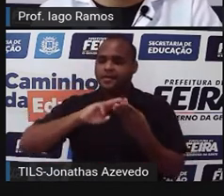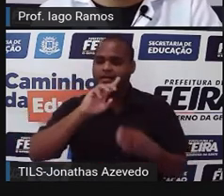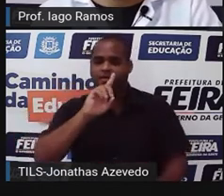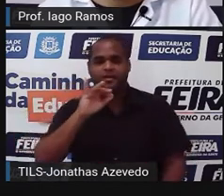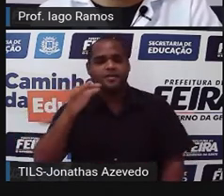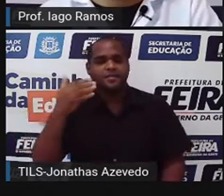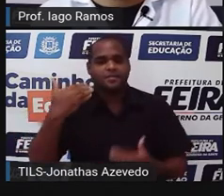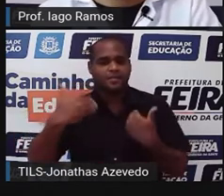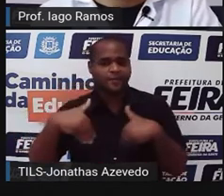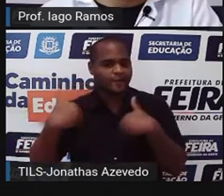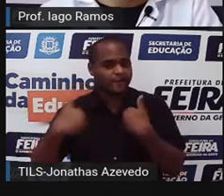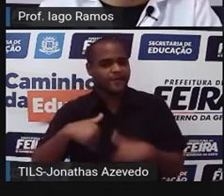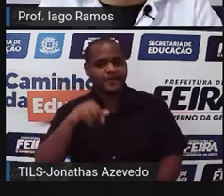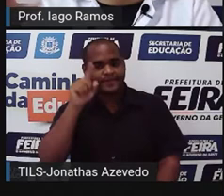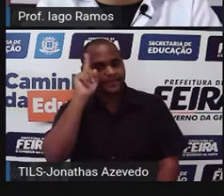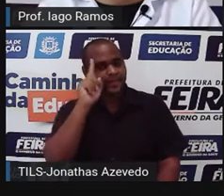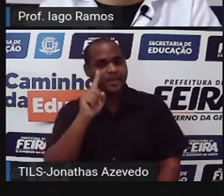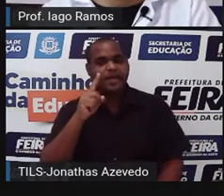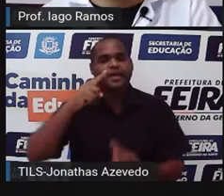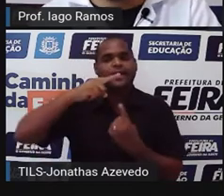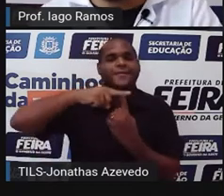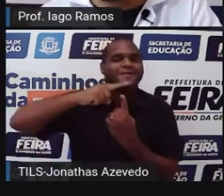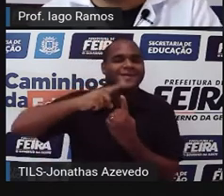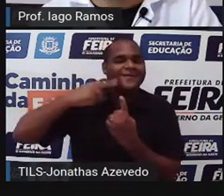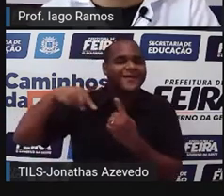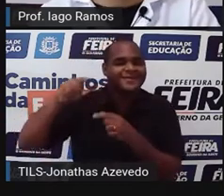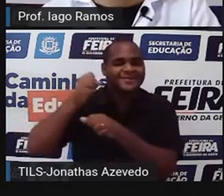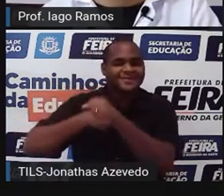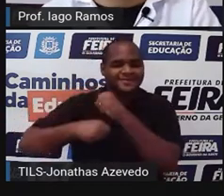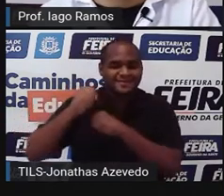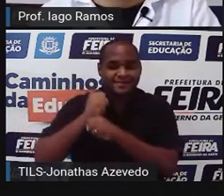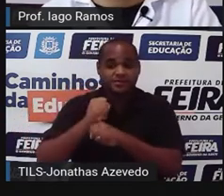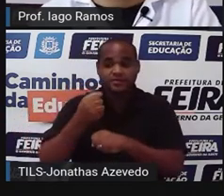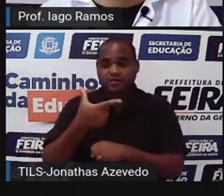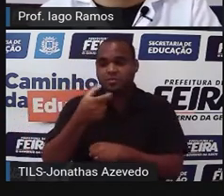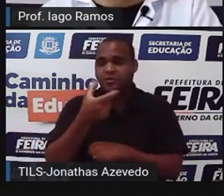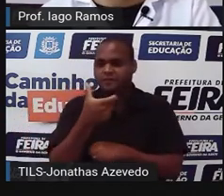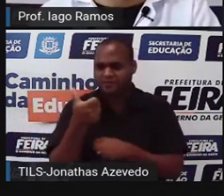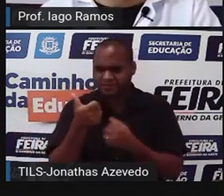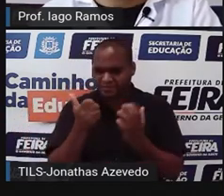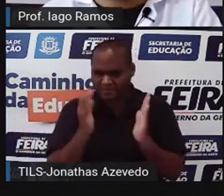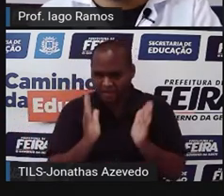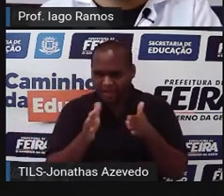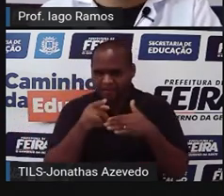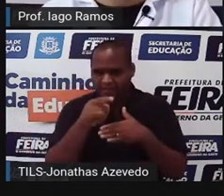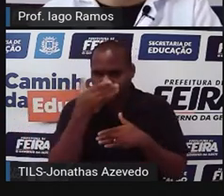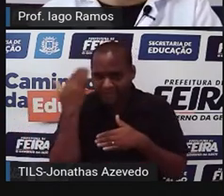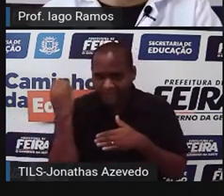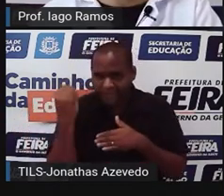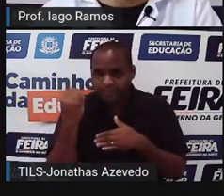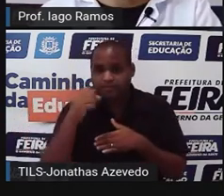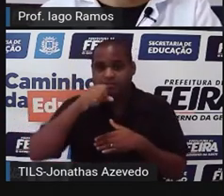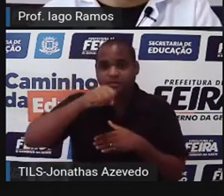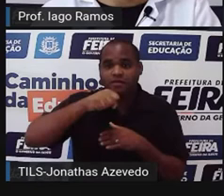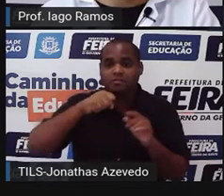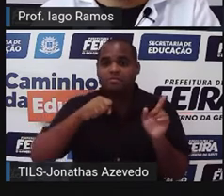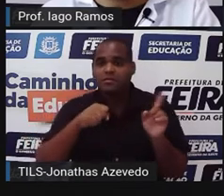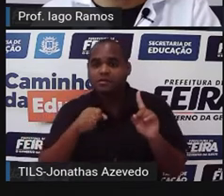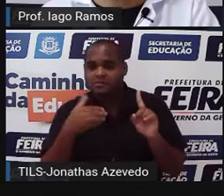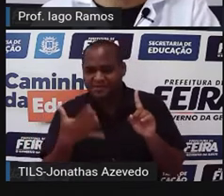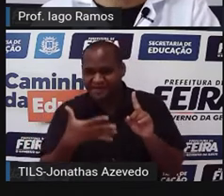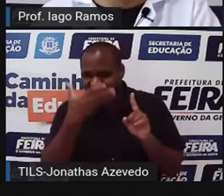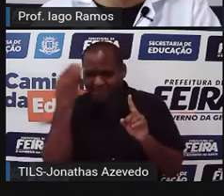Sei lá, na primeira unidade do ano letivo? E aí? Sim ou não? Já